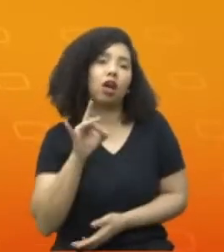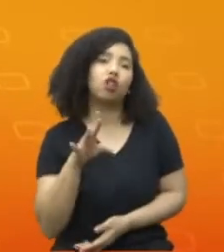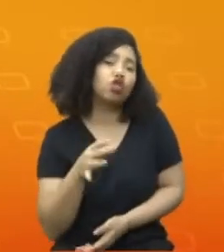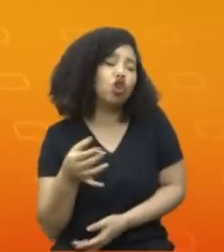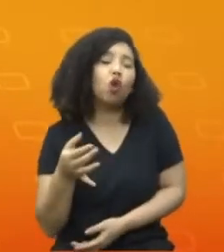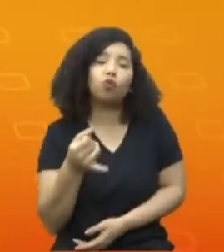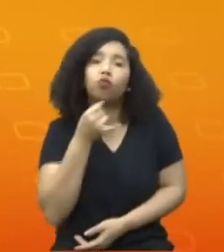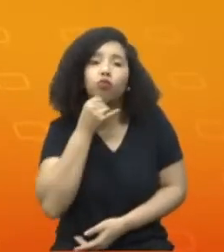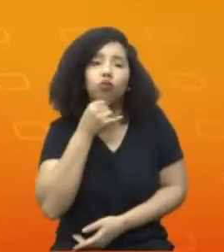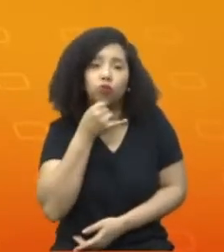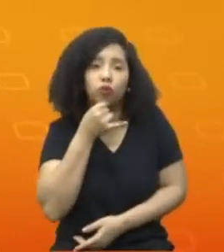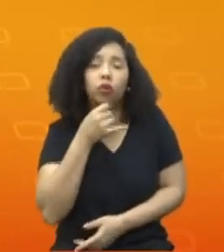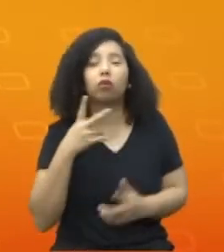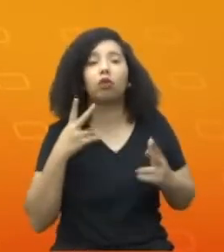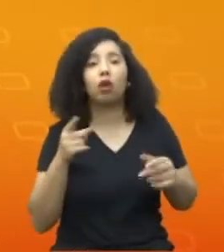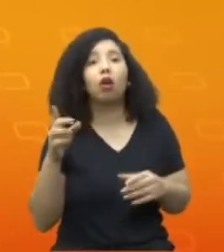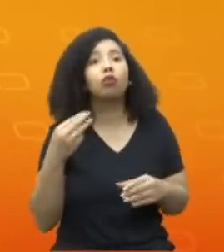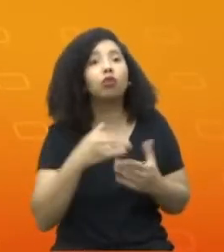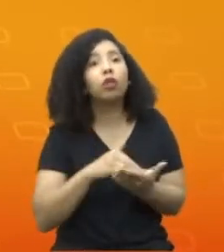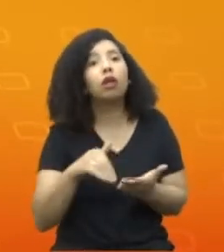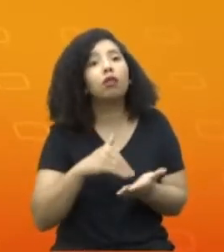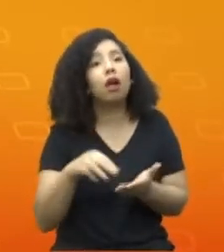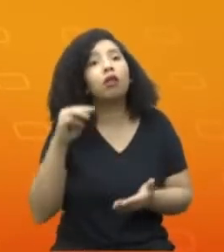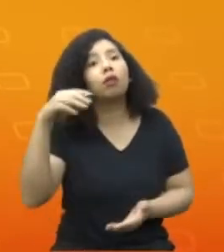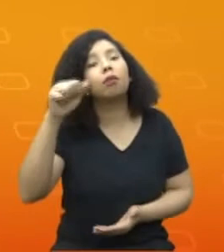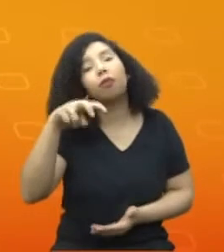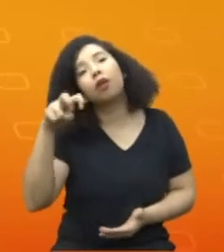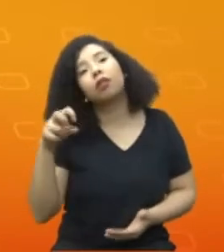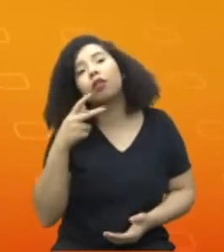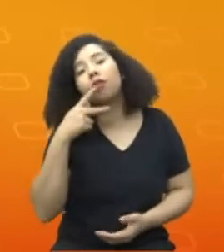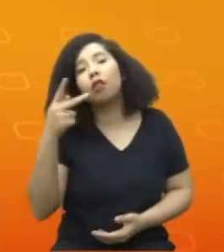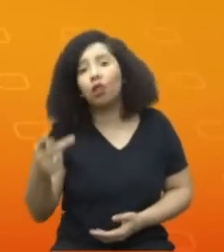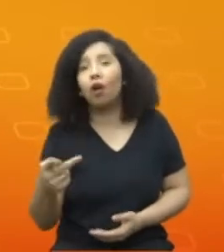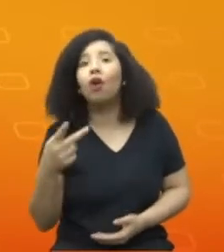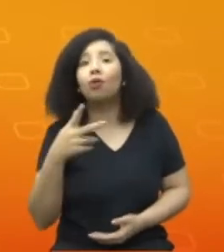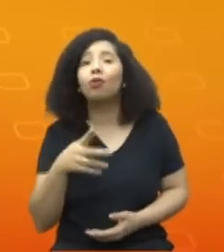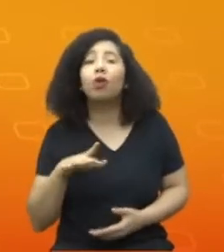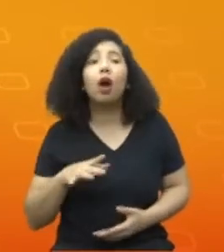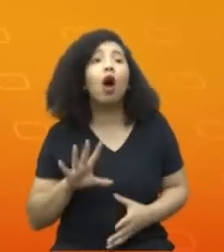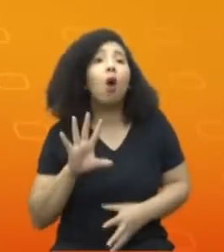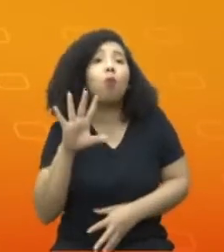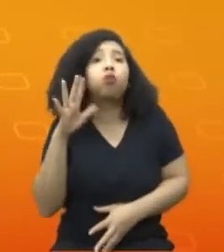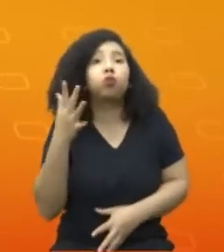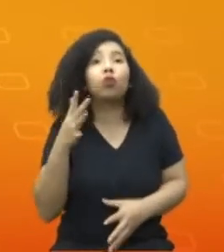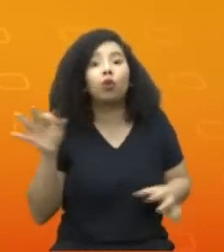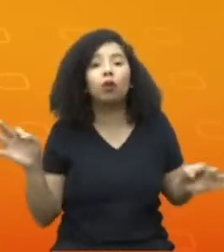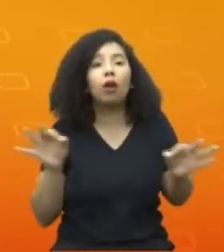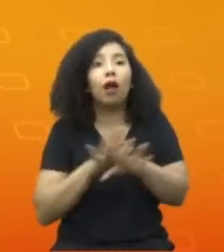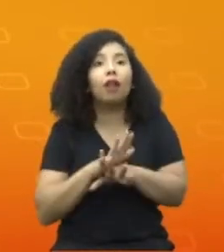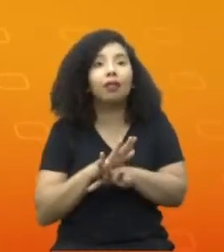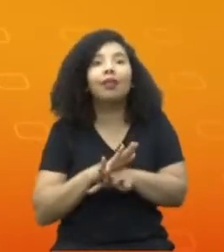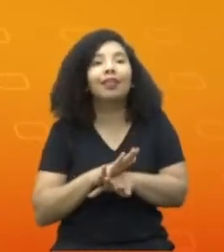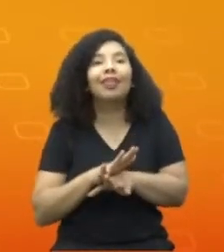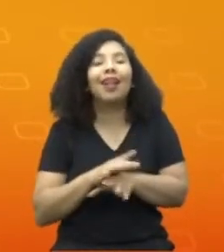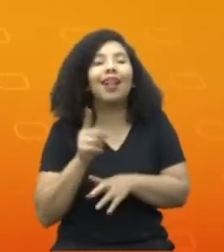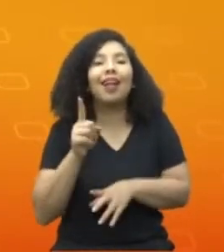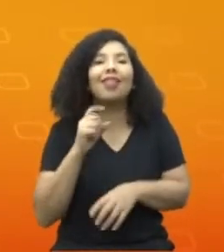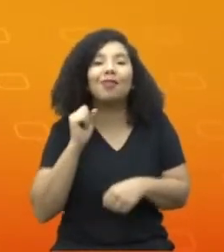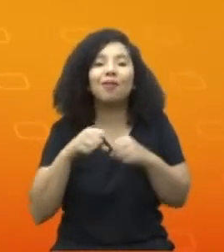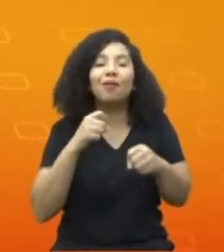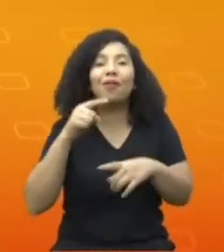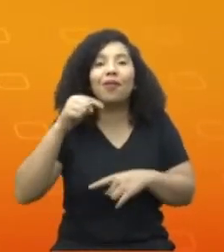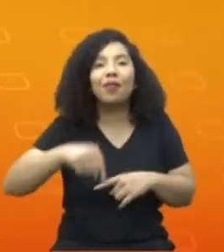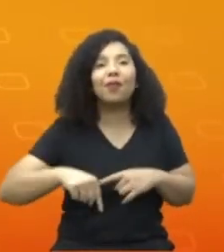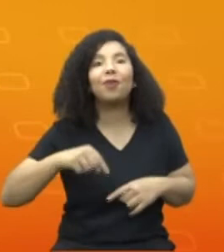o secretário Max comentou sobre o sucesso do desligamento da TV analógica no Brasil. Eu lembro, eu participei